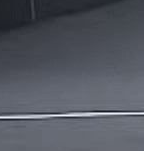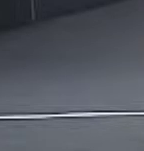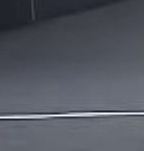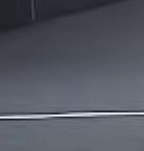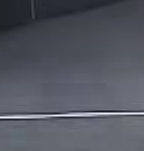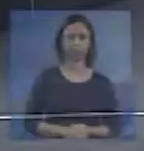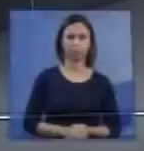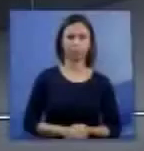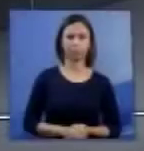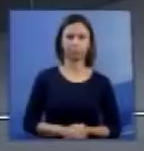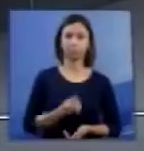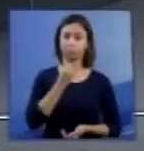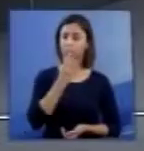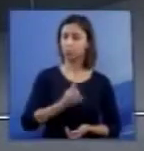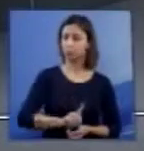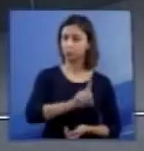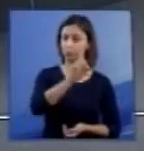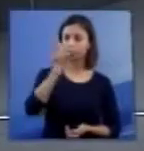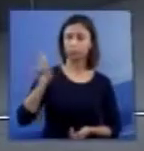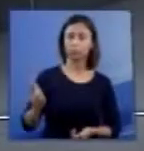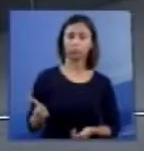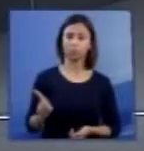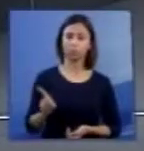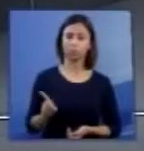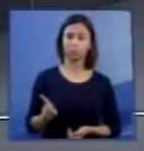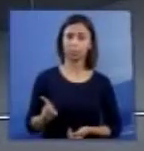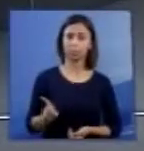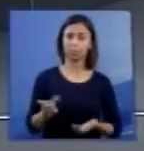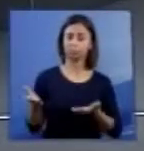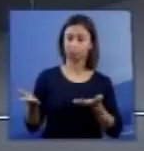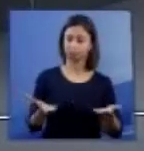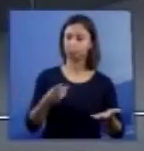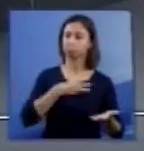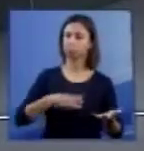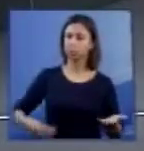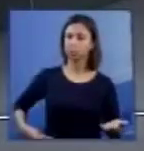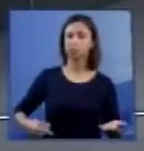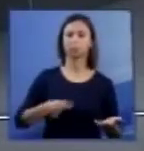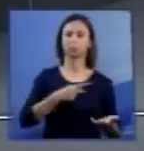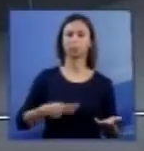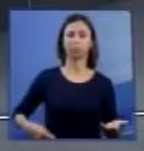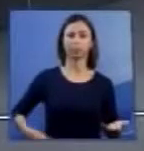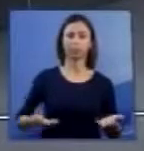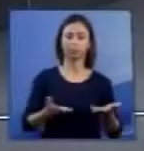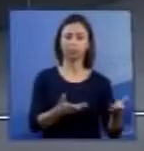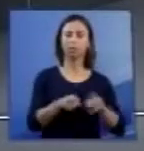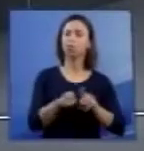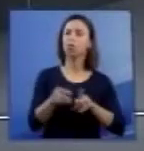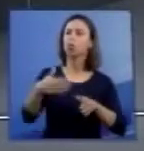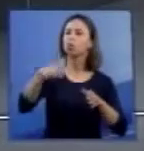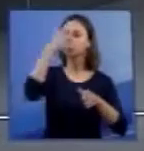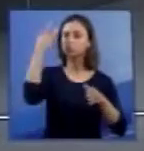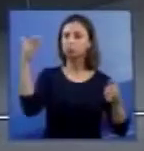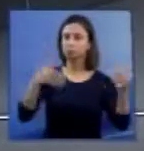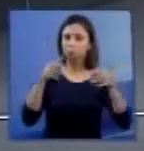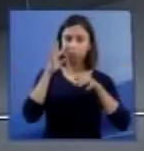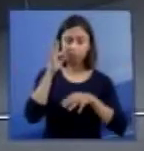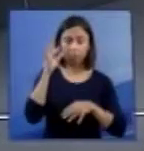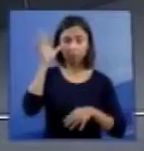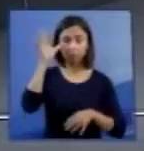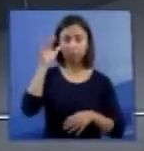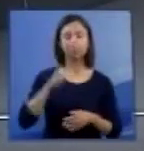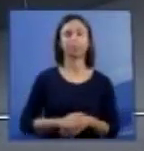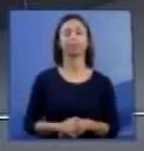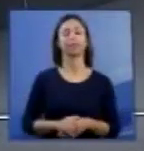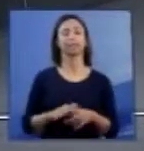Sua excelência, ministro Marco Aurélio, e a todos os presentes. O nosso tema, a anencefalia, é um tema